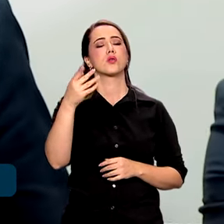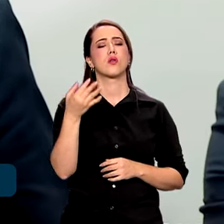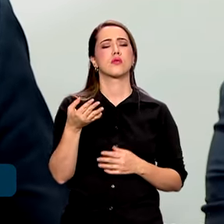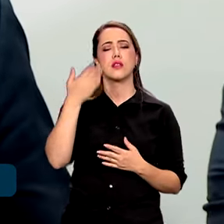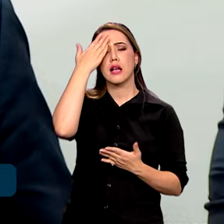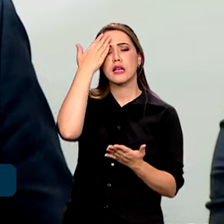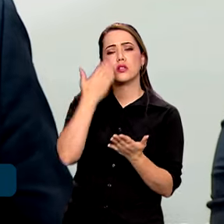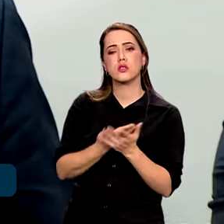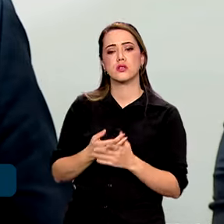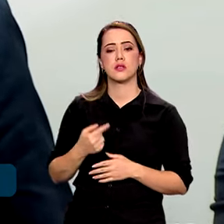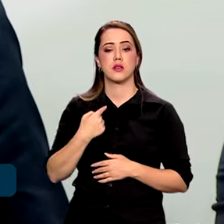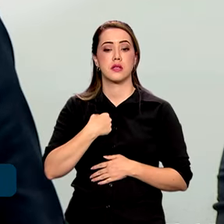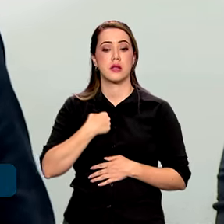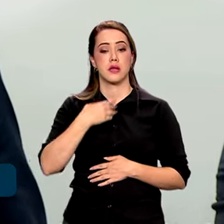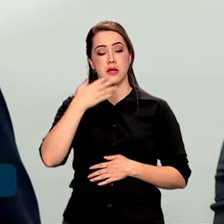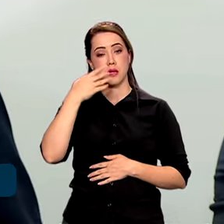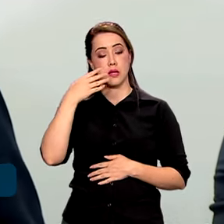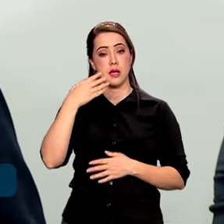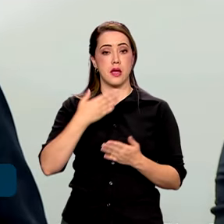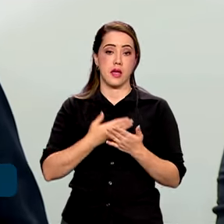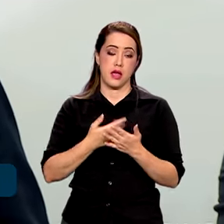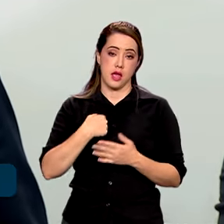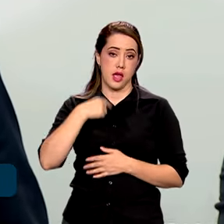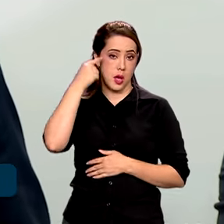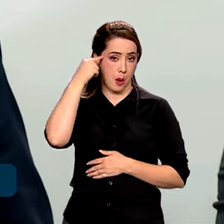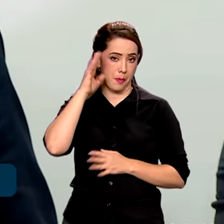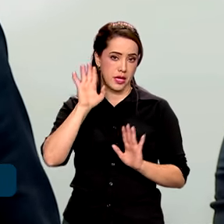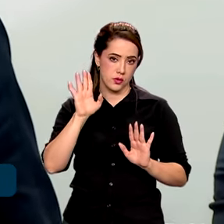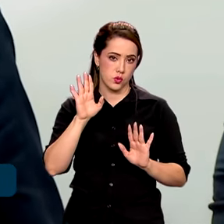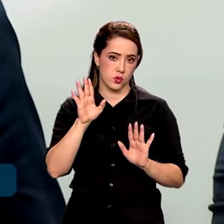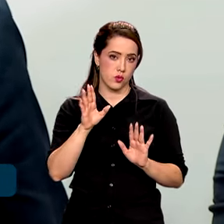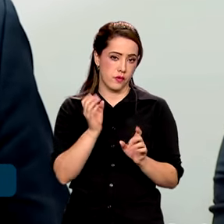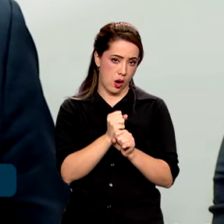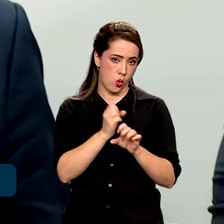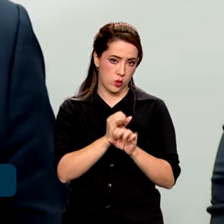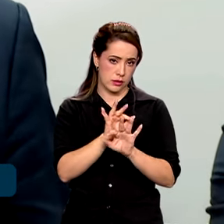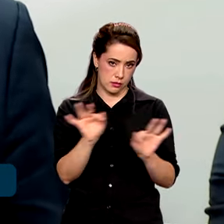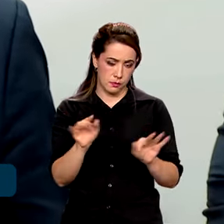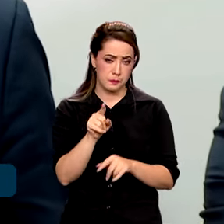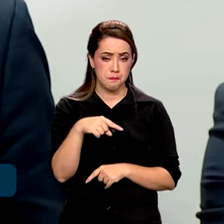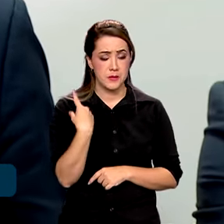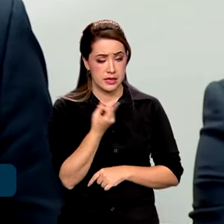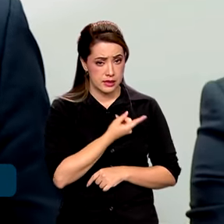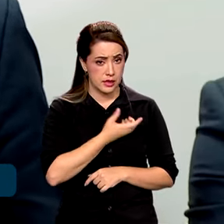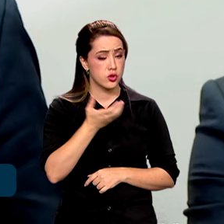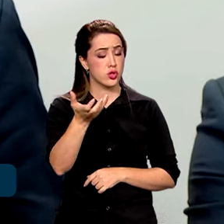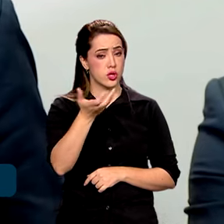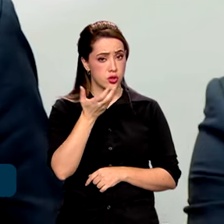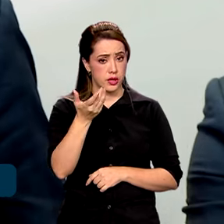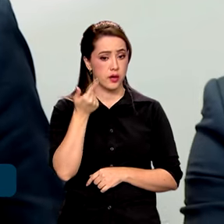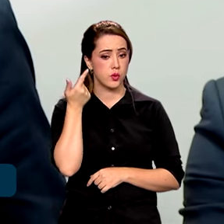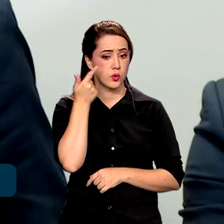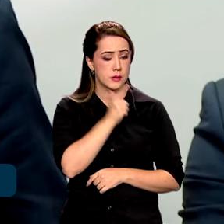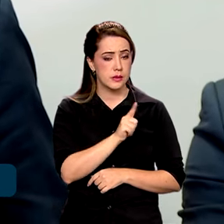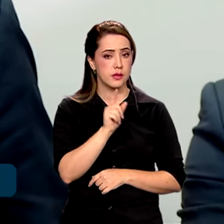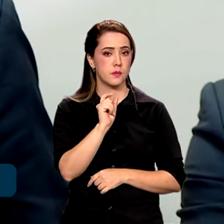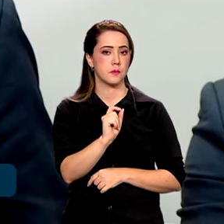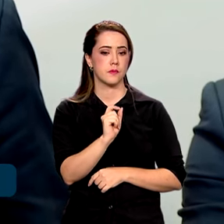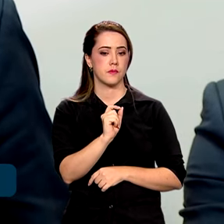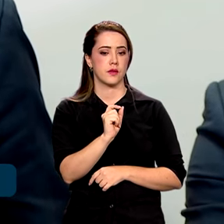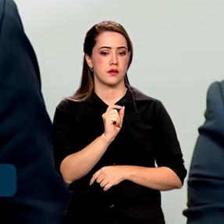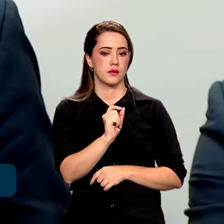Eu penso o seguinte, vamos fazer uma conta simples aqui. Se nós quisermos atingir um patamar